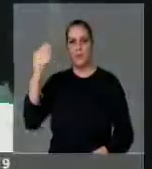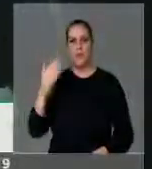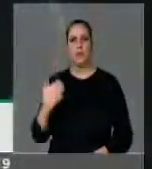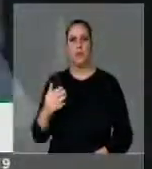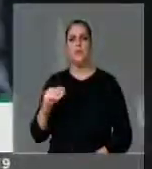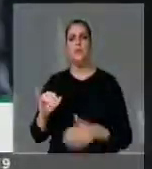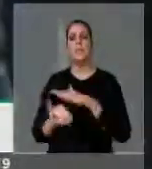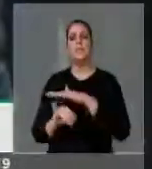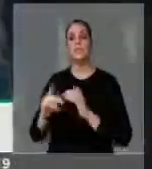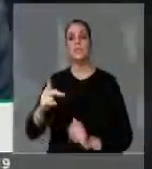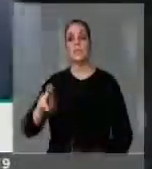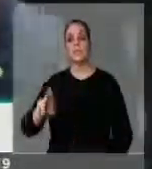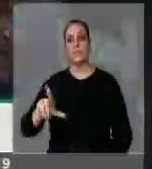Fonteles, pela atividade.